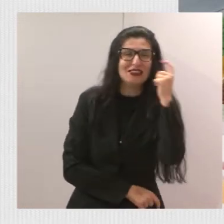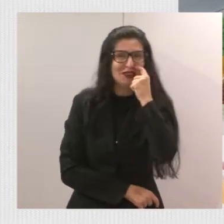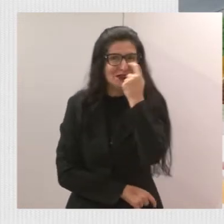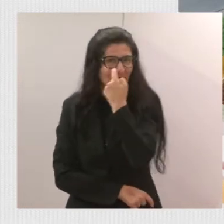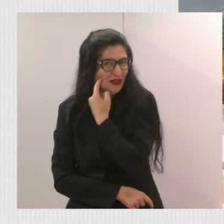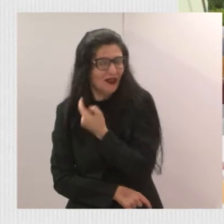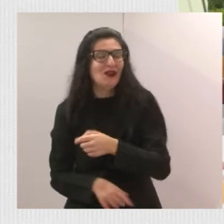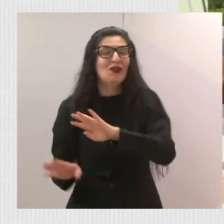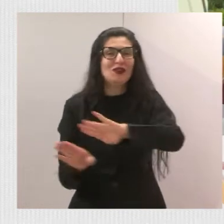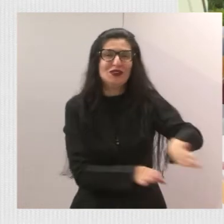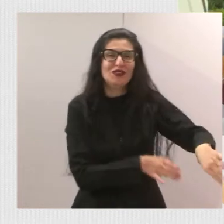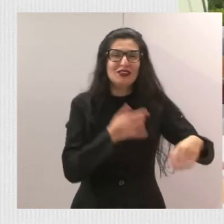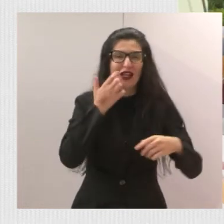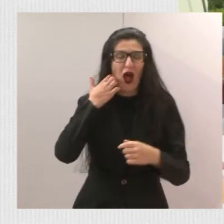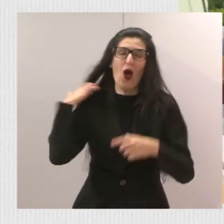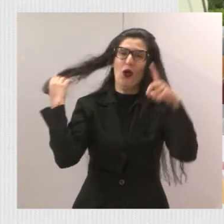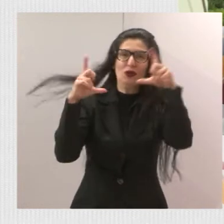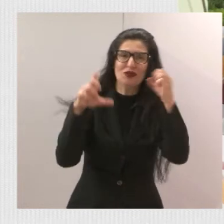A foto 8.